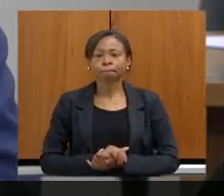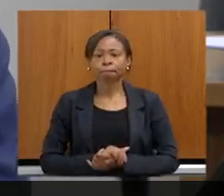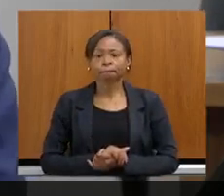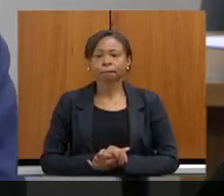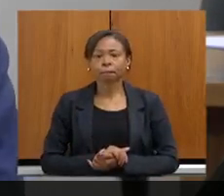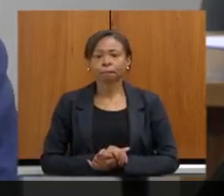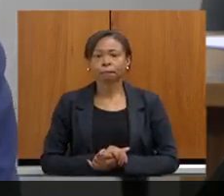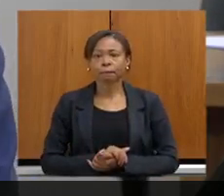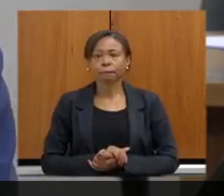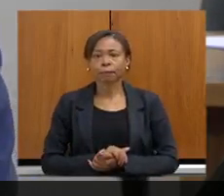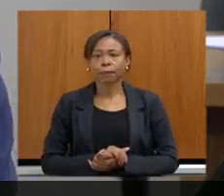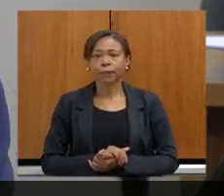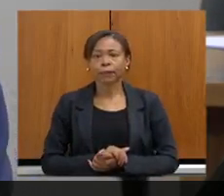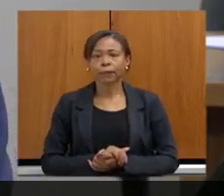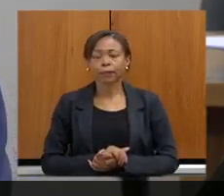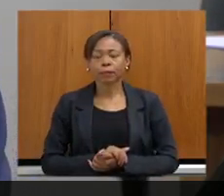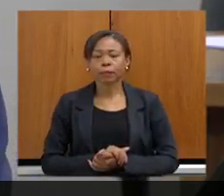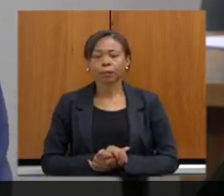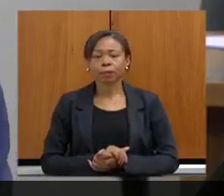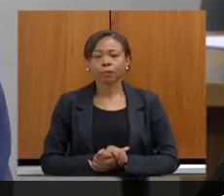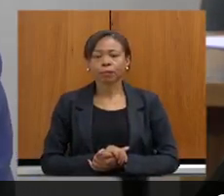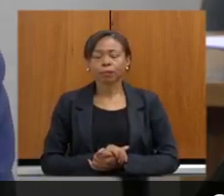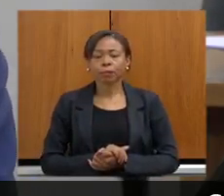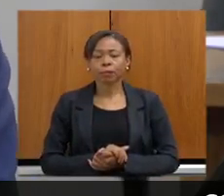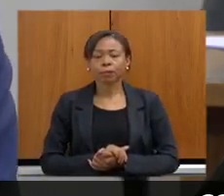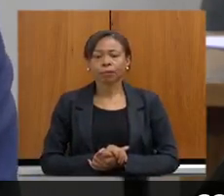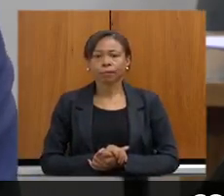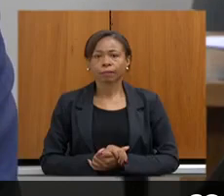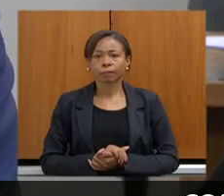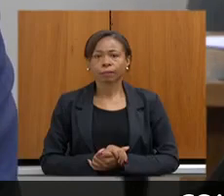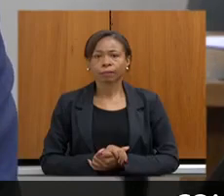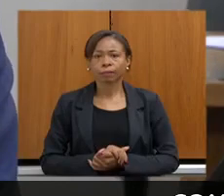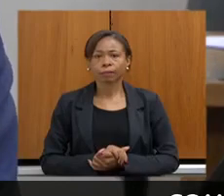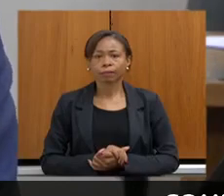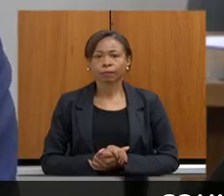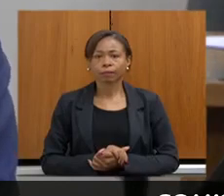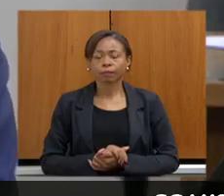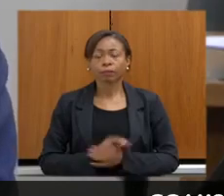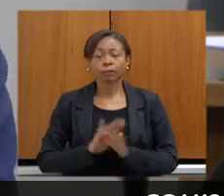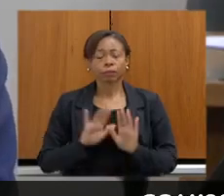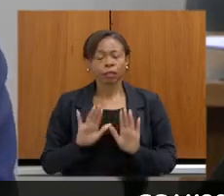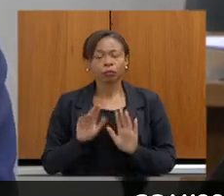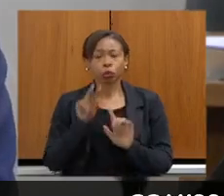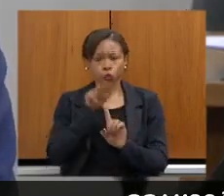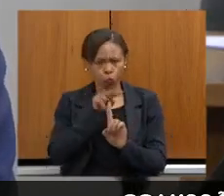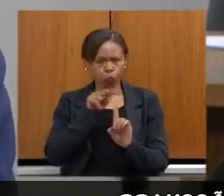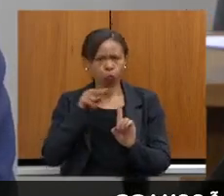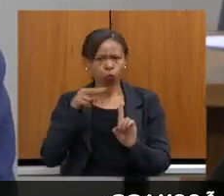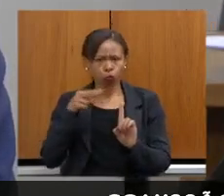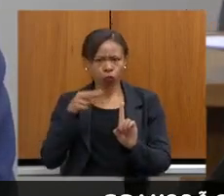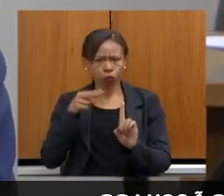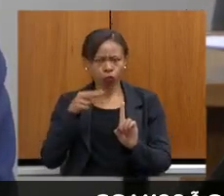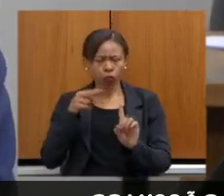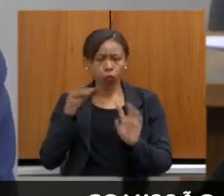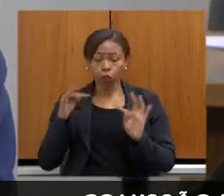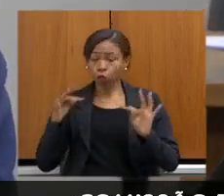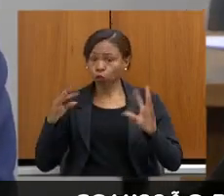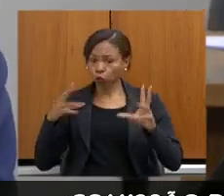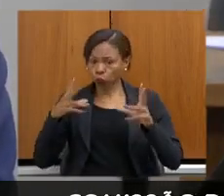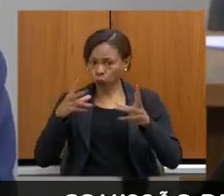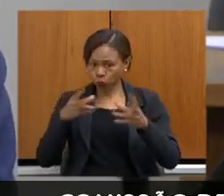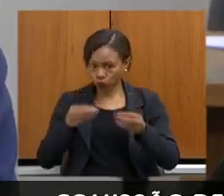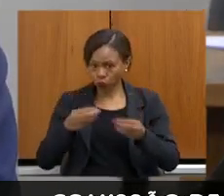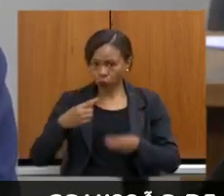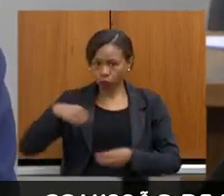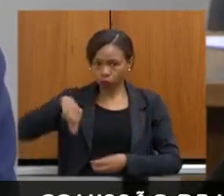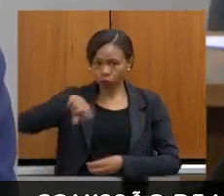E eu, primeiro, eu quero partir de um ponto de vista que todos nós, eu acredito que todos